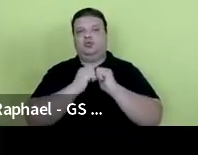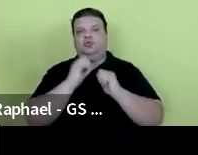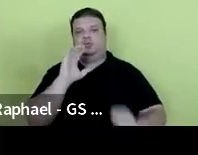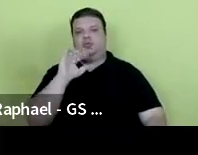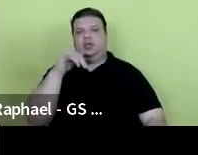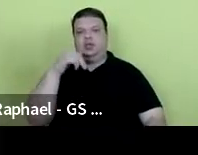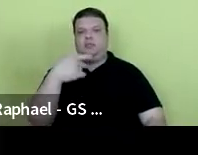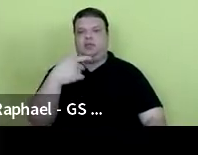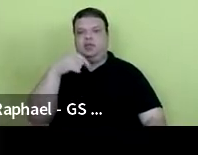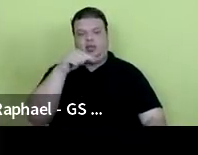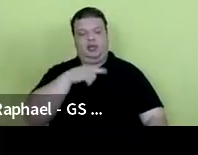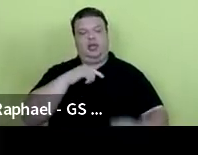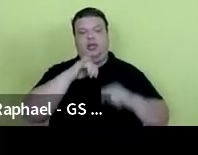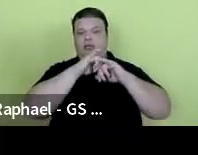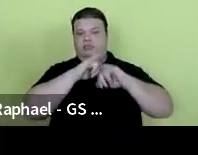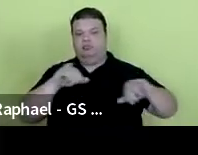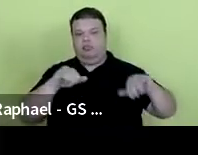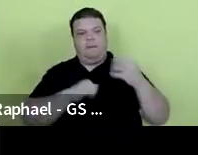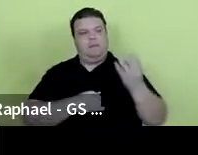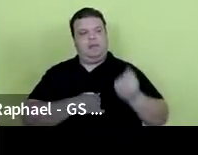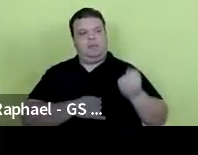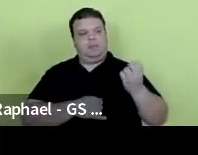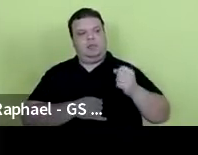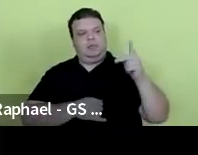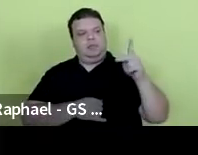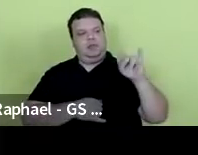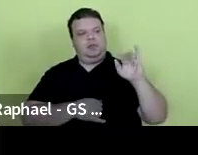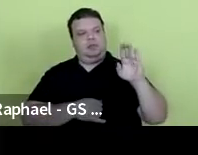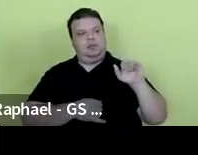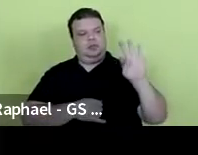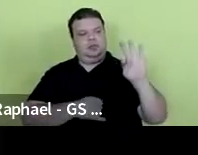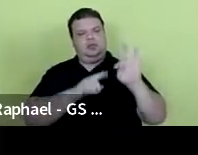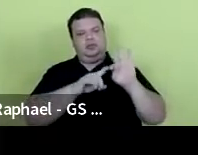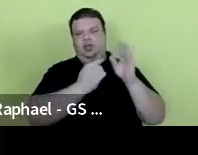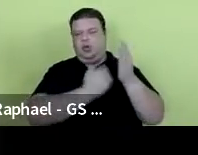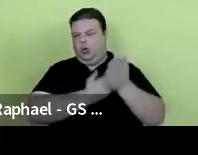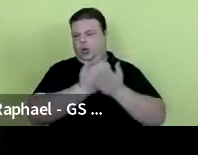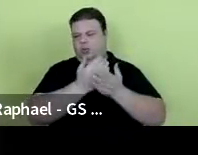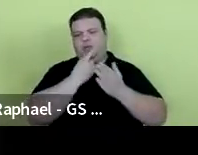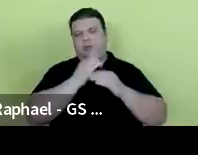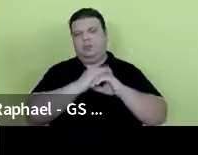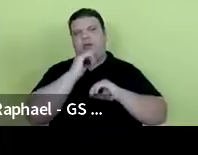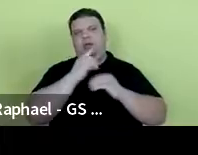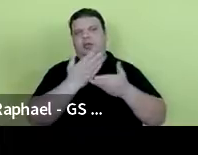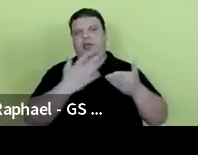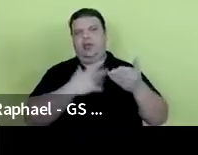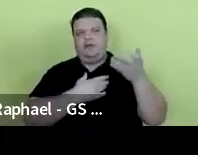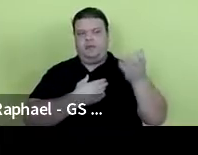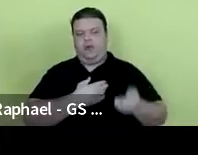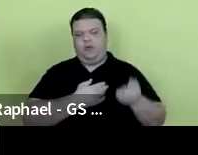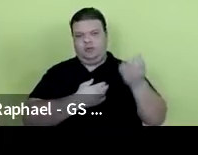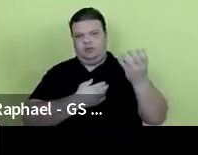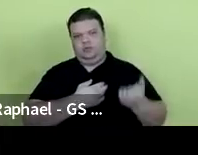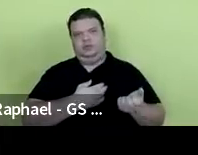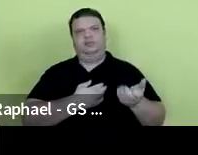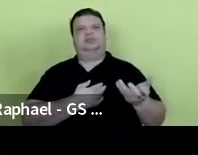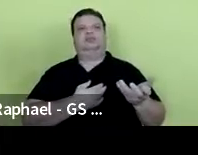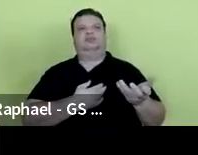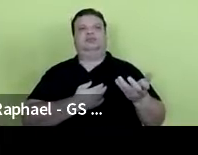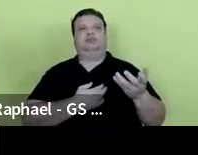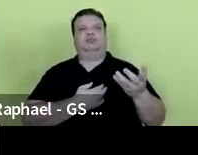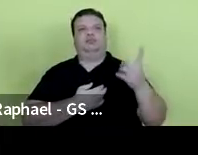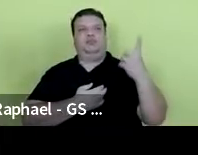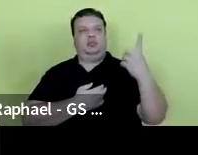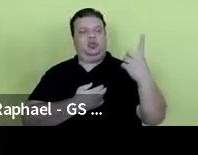o lançamento dos bolsistas PIBIT, lá bem no iniciozinho, com pouquíssimos bolsistas. Em